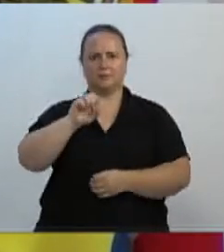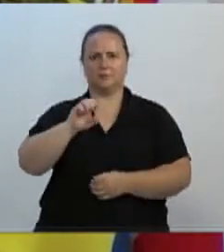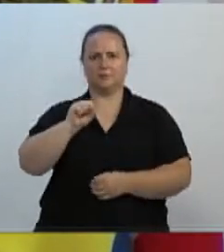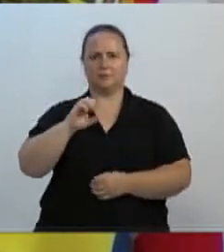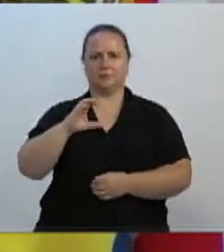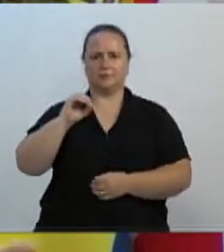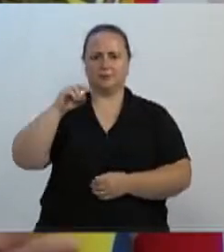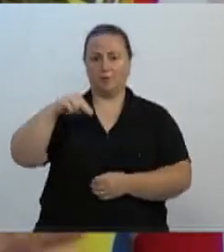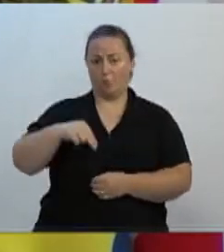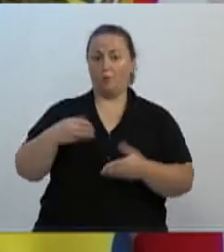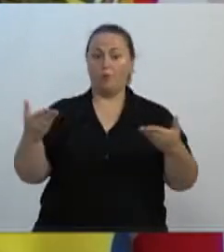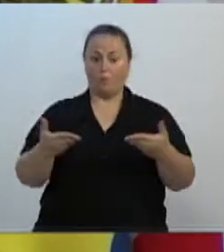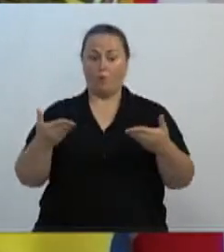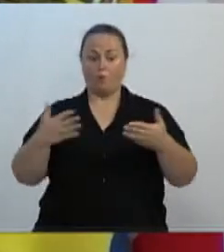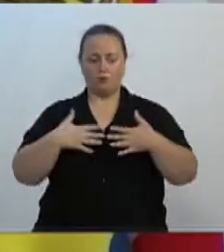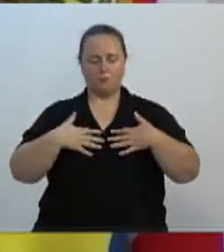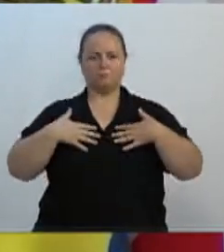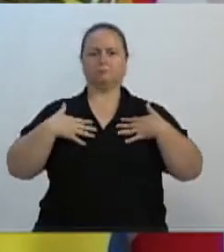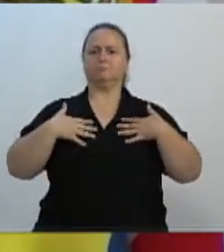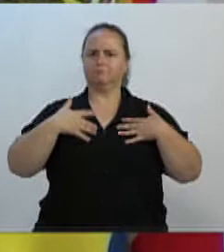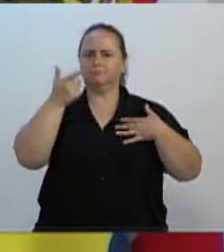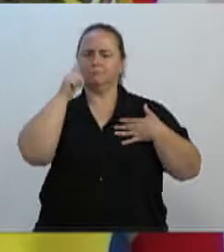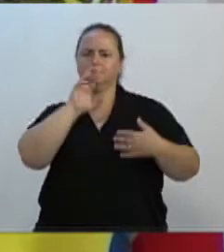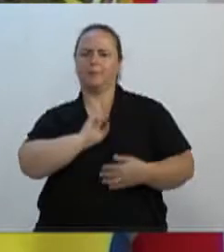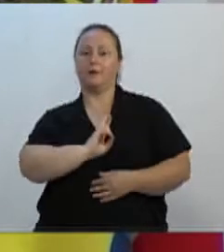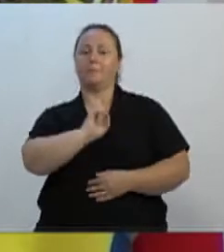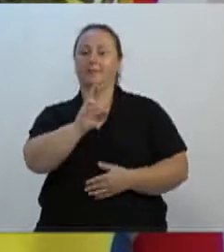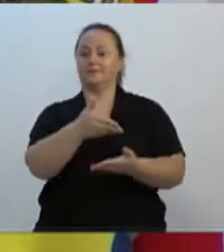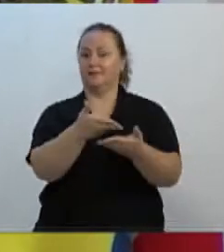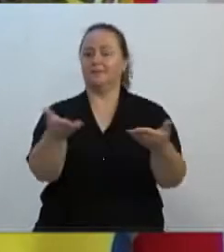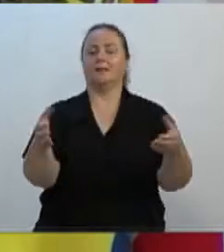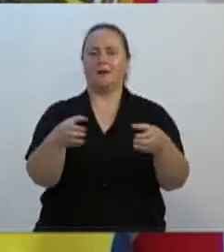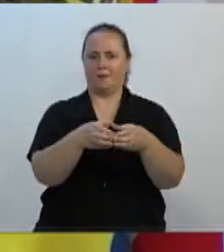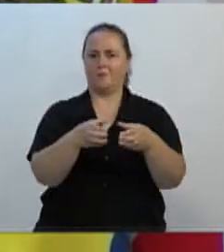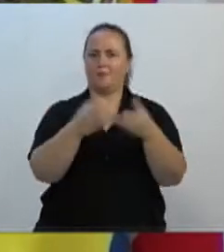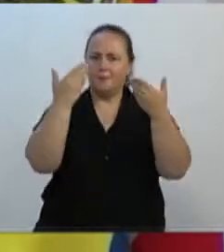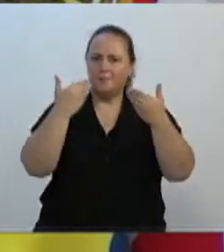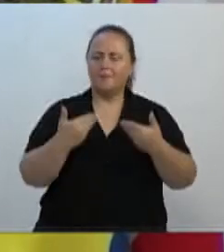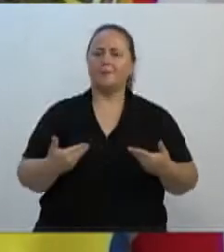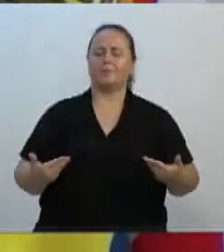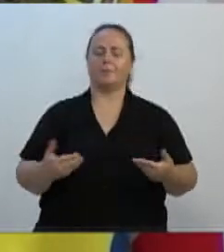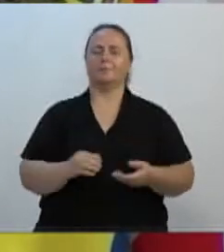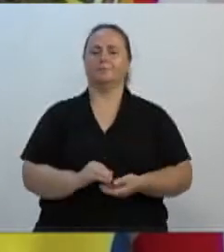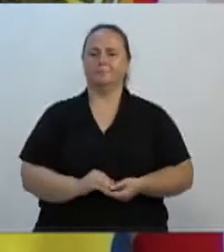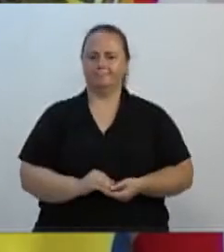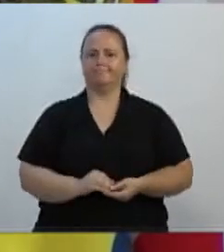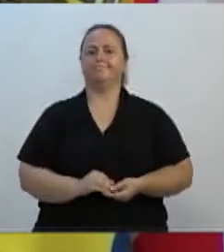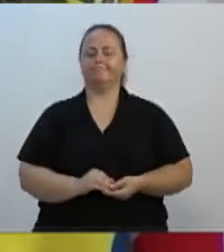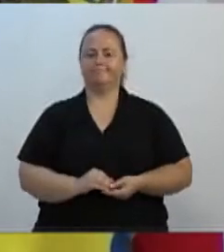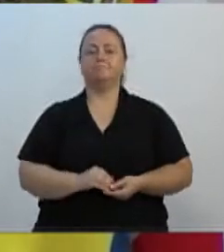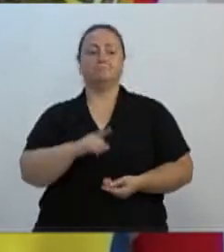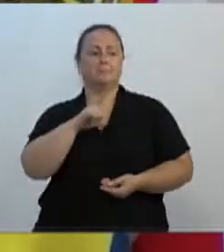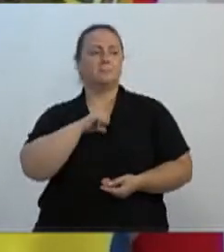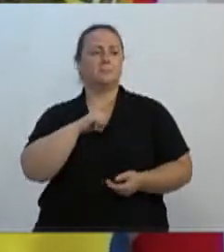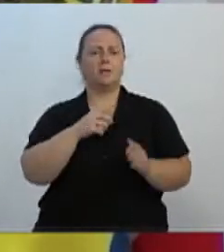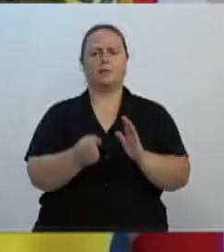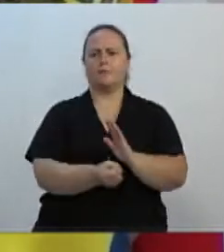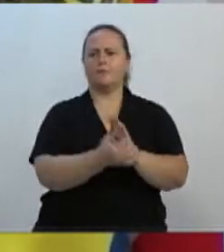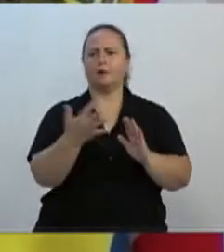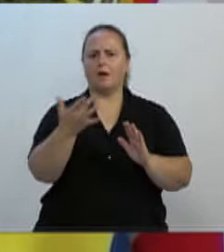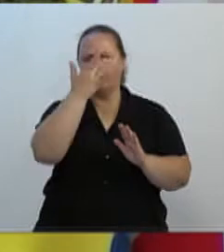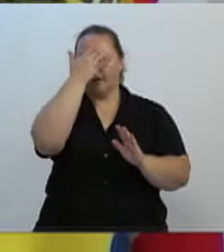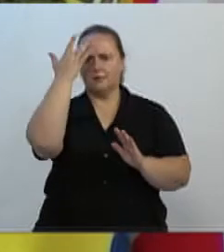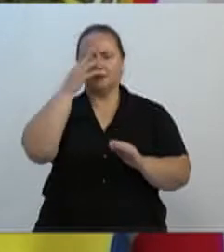representá-los. Hoje temos aqui vários diretores, se não todos, mas a grande maioria, representando aqui a cidade de Blumenau e até mesmo todos